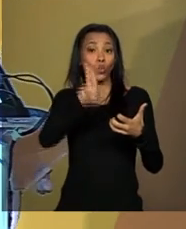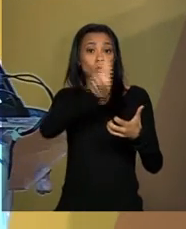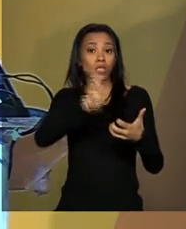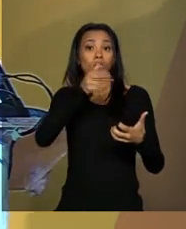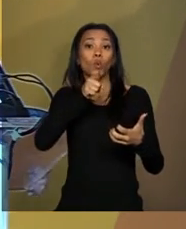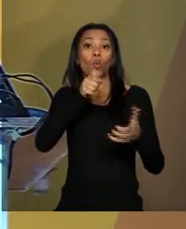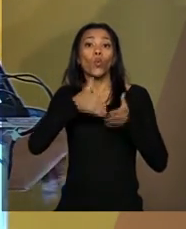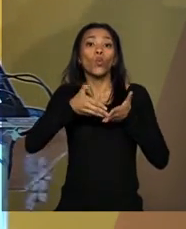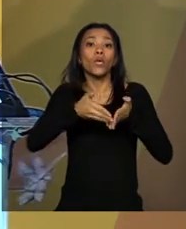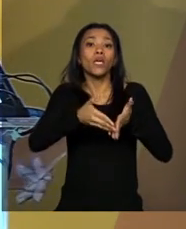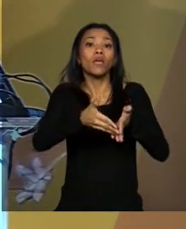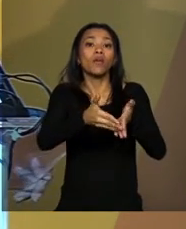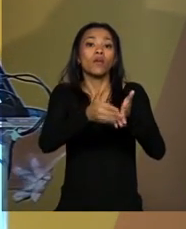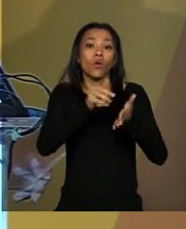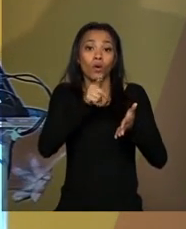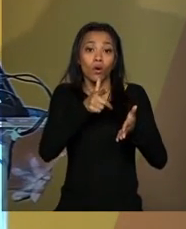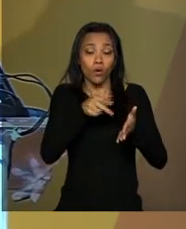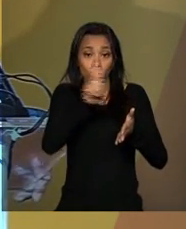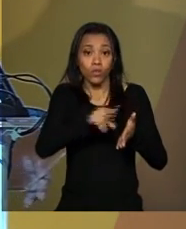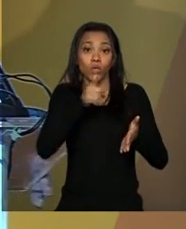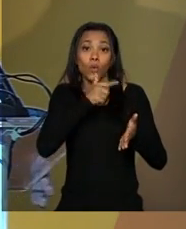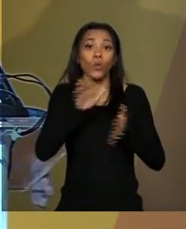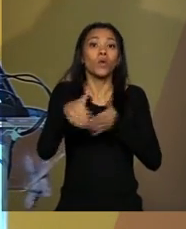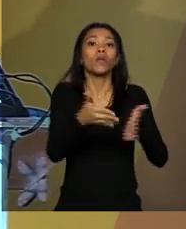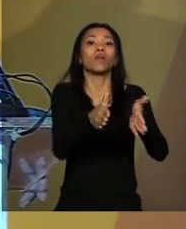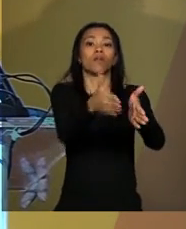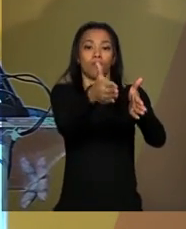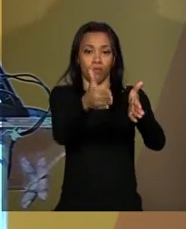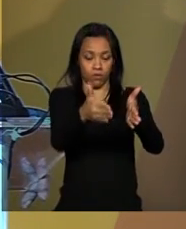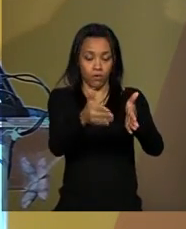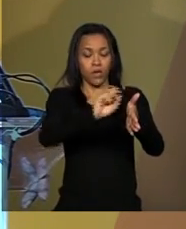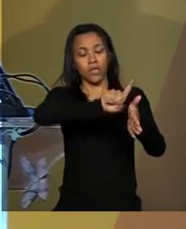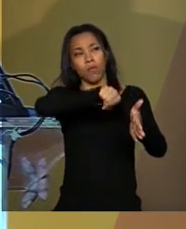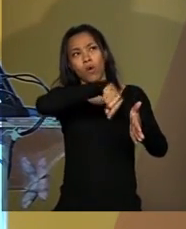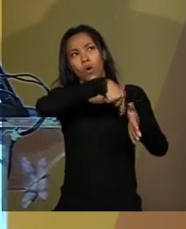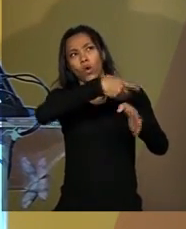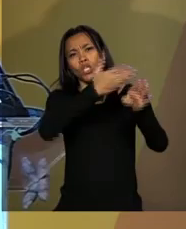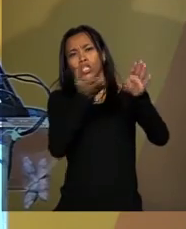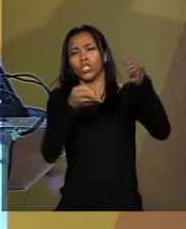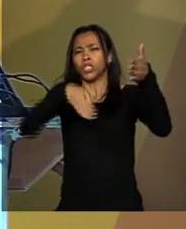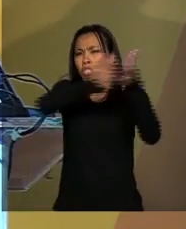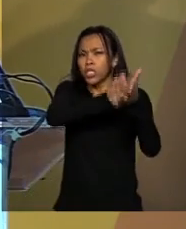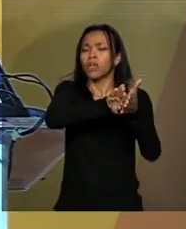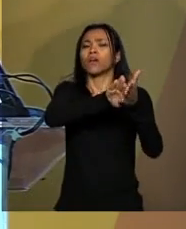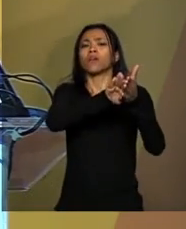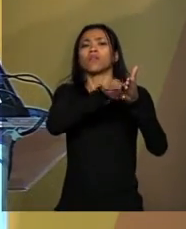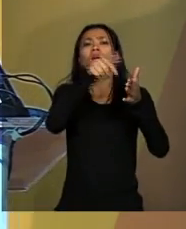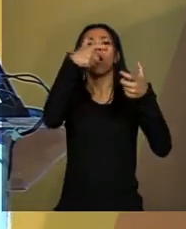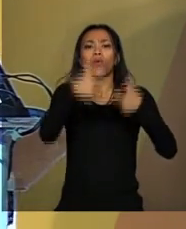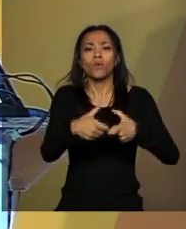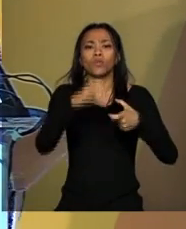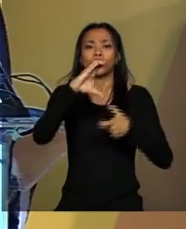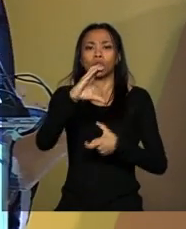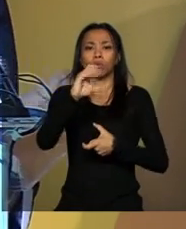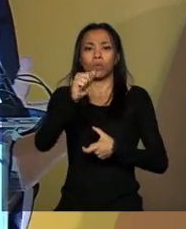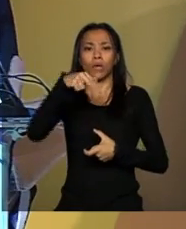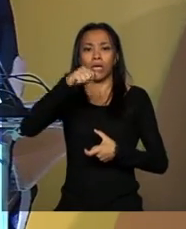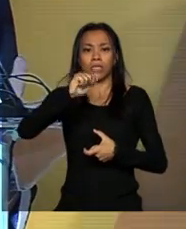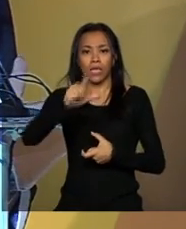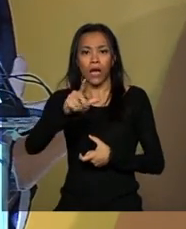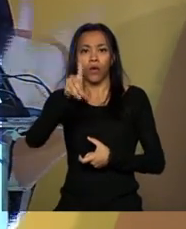Amazonas e chegando ao Canal do Panamá ou diretamente aqui